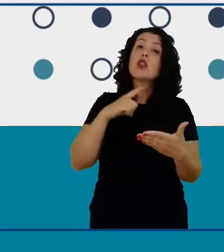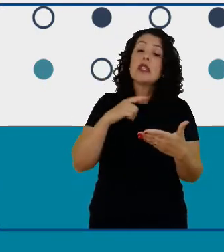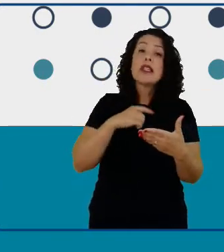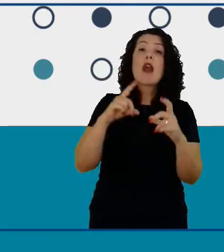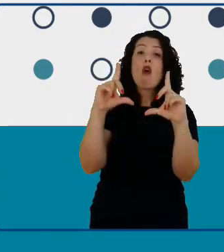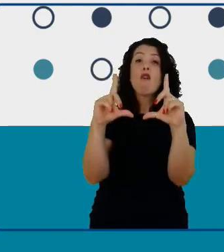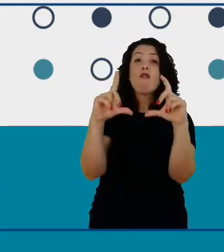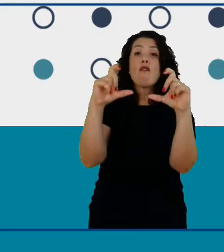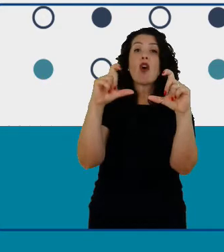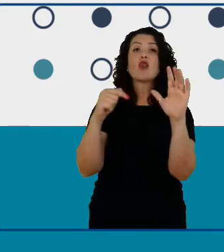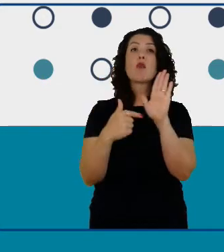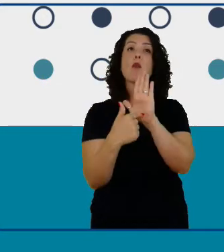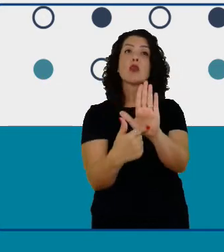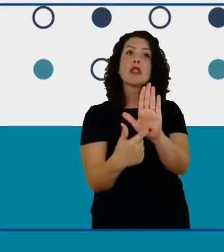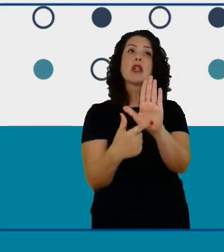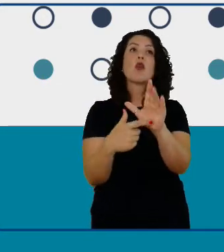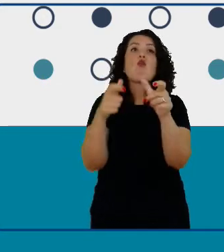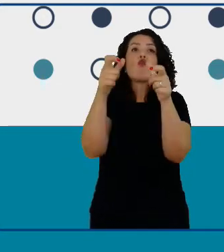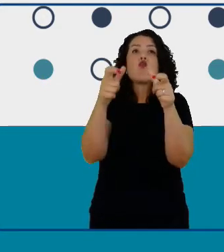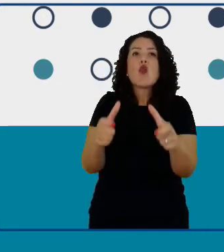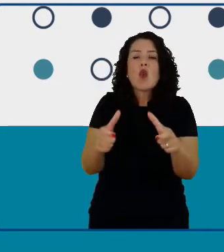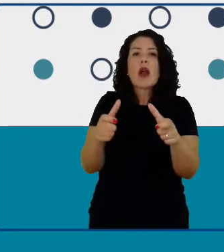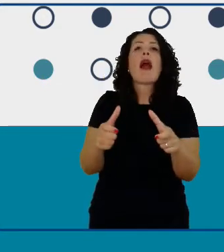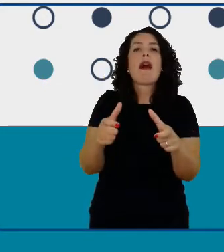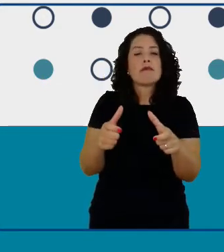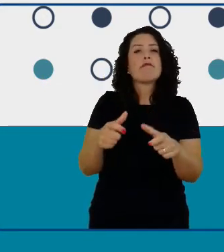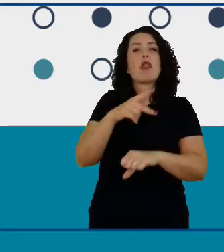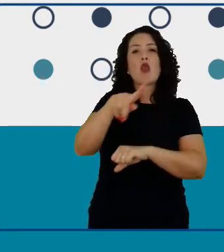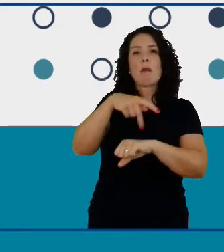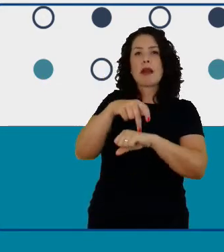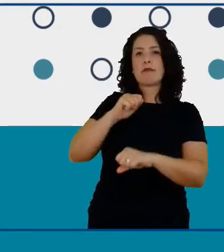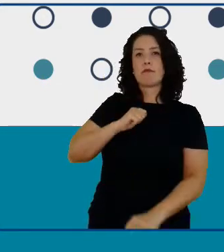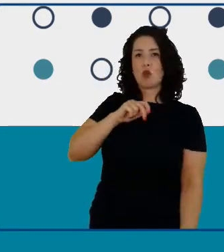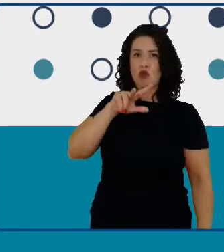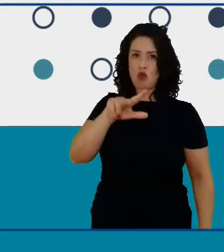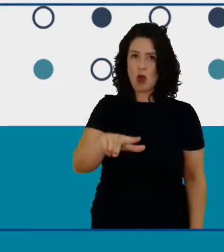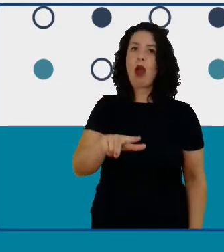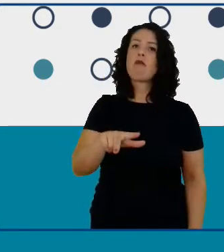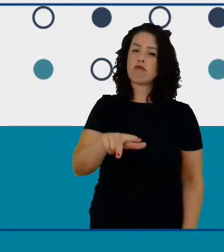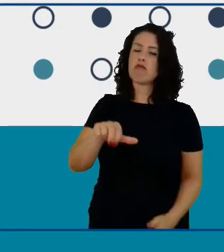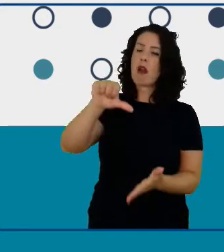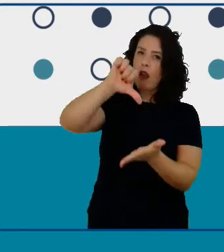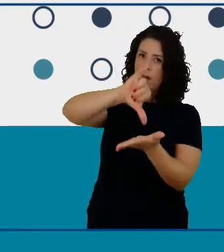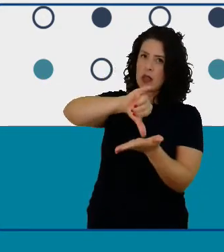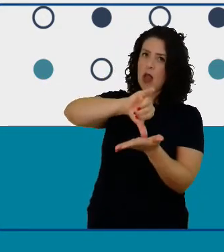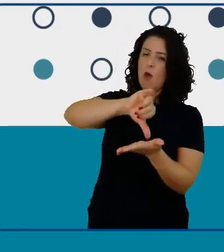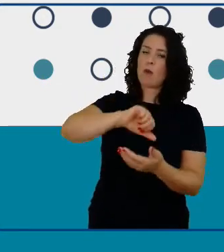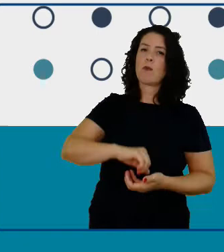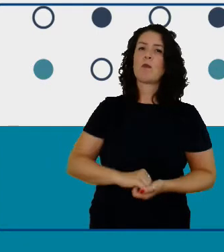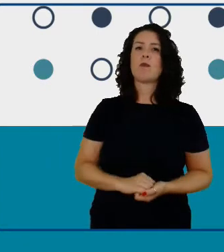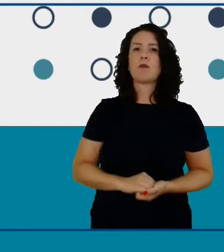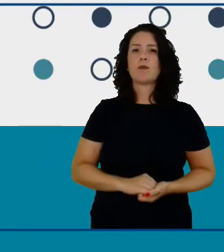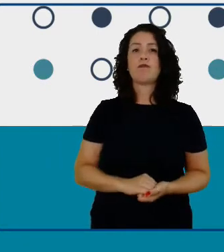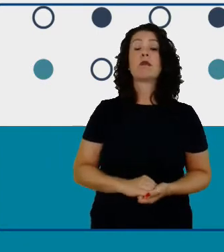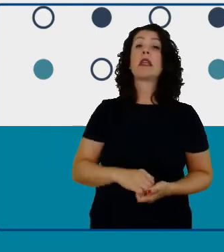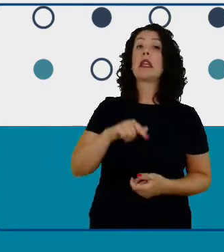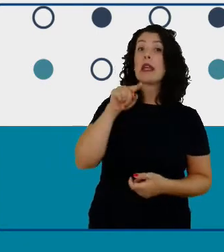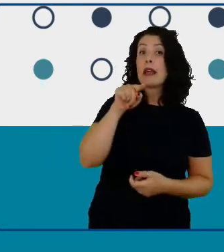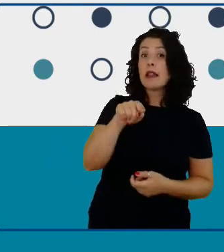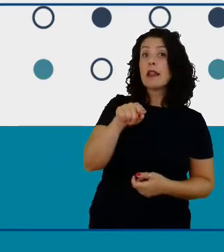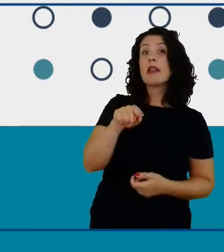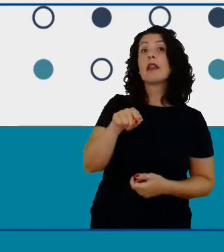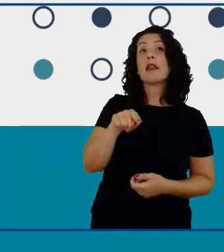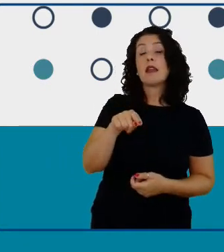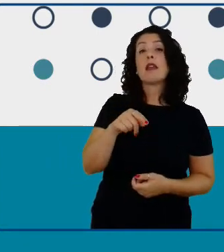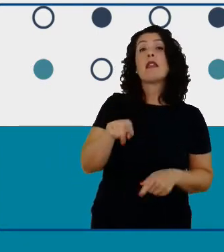ali em Portugal em Lisboa e vale a pena olhar o website